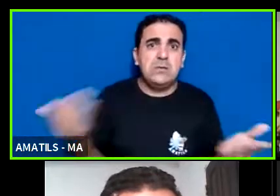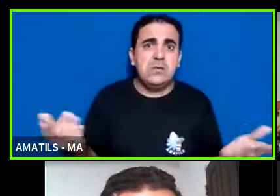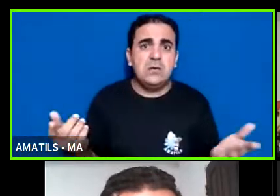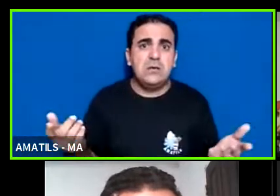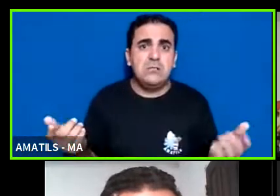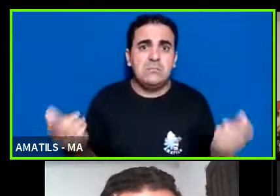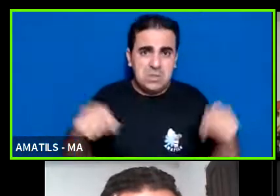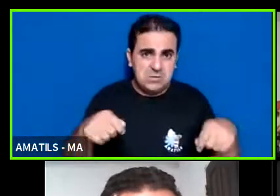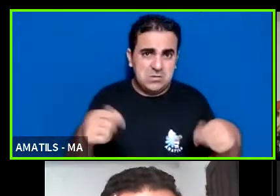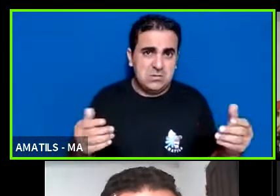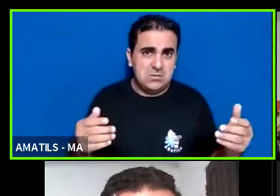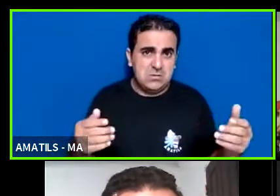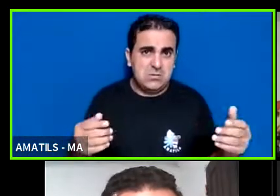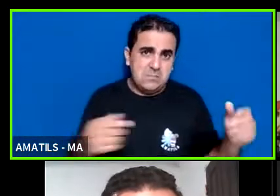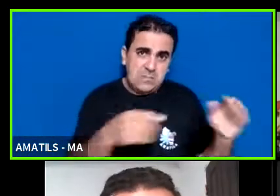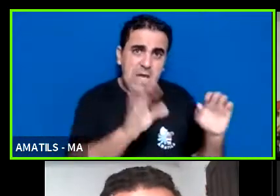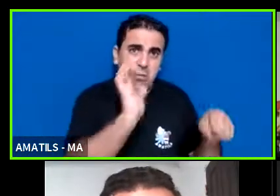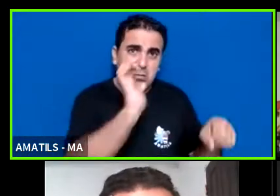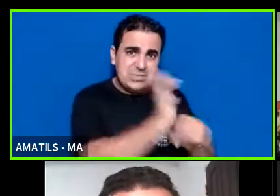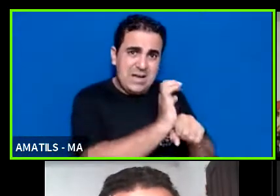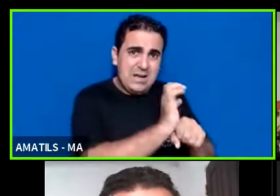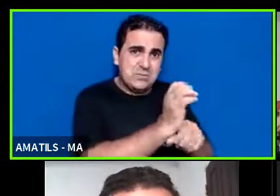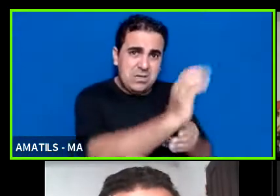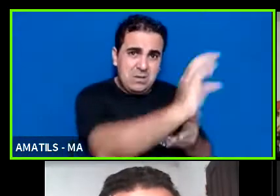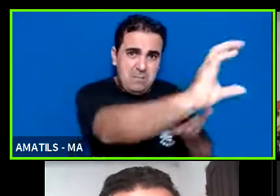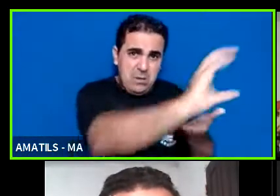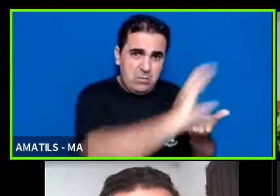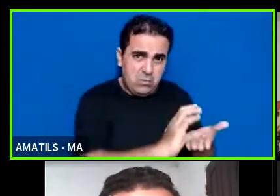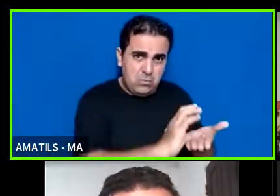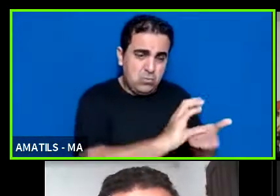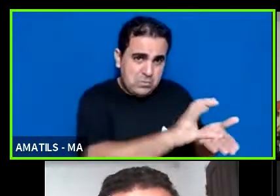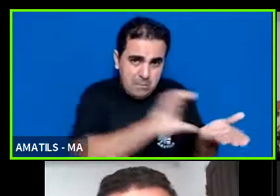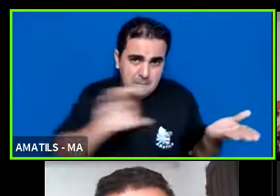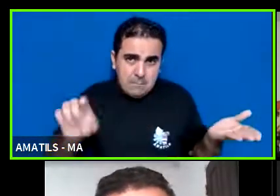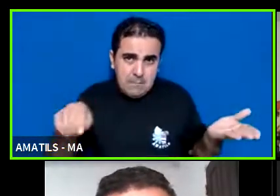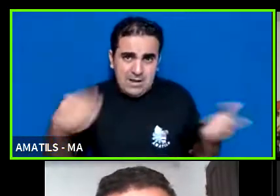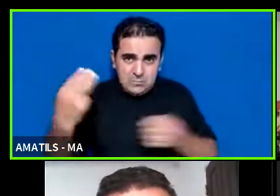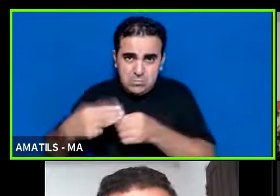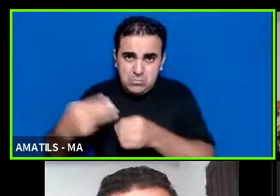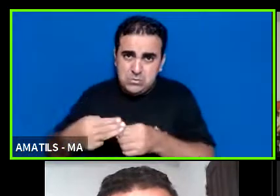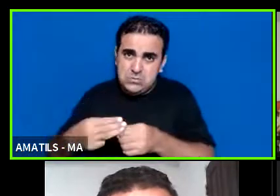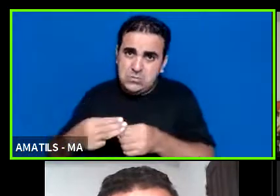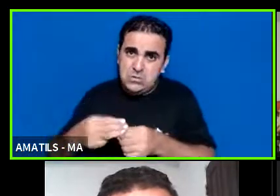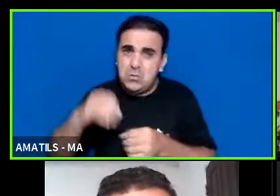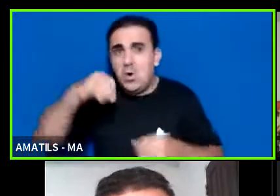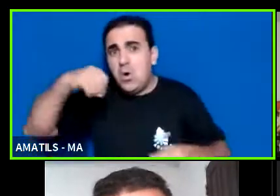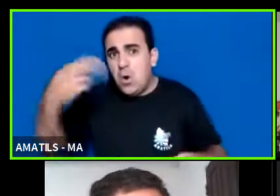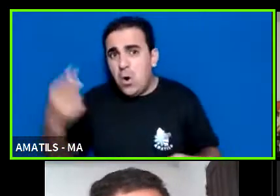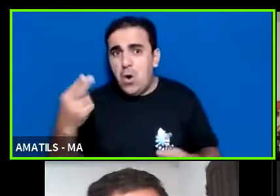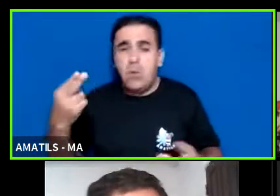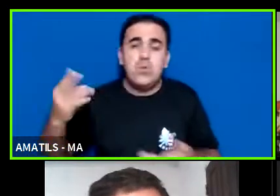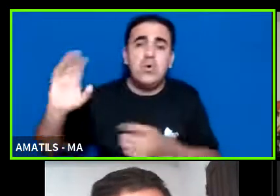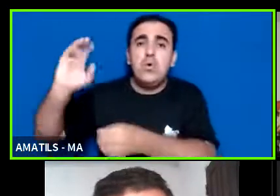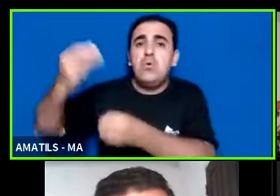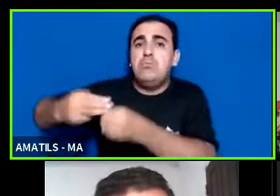municipal pode ser direto da secretaria estadual para a entidade do município